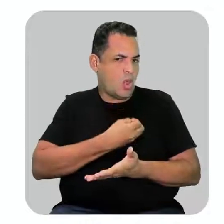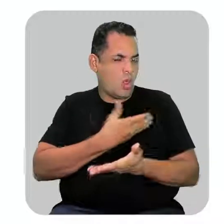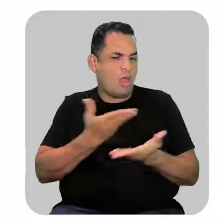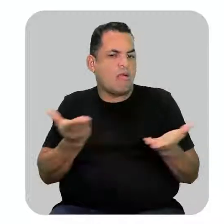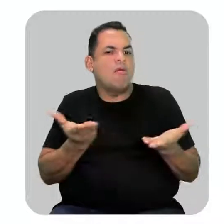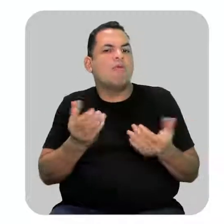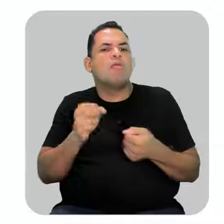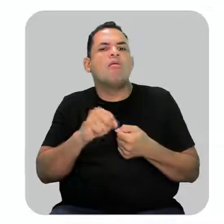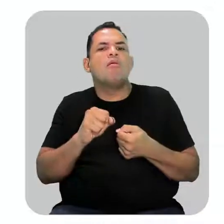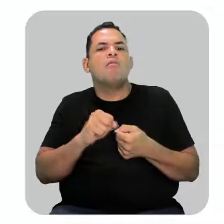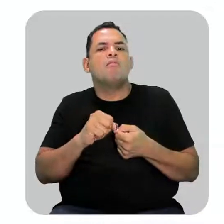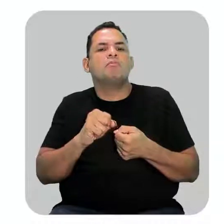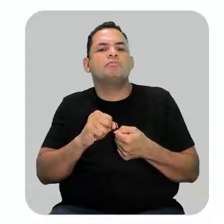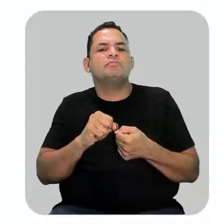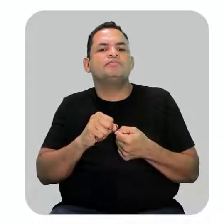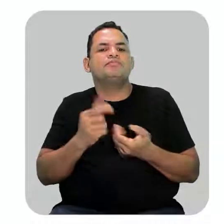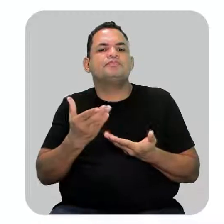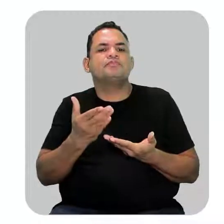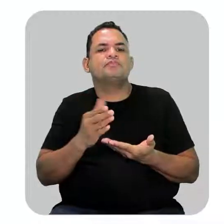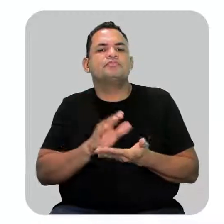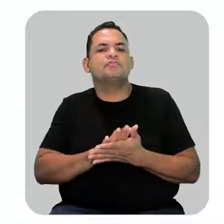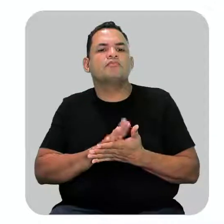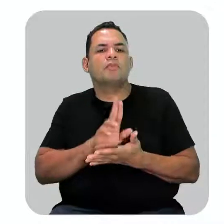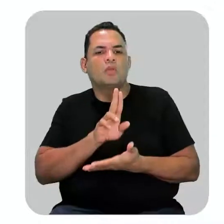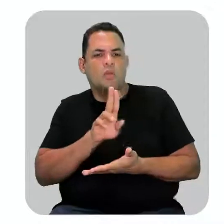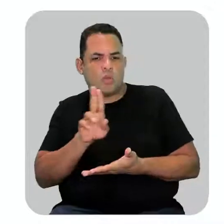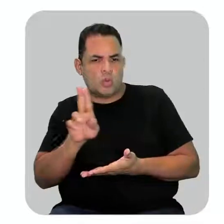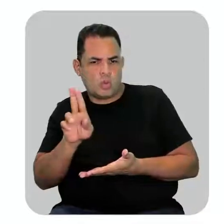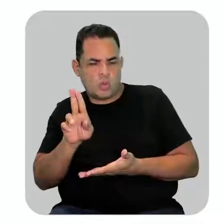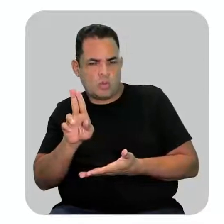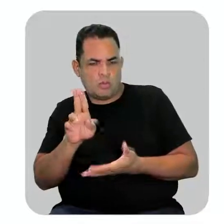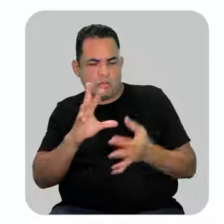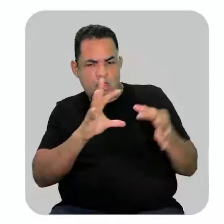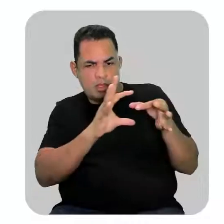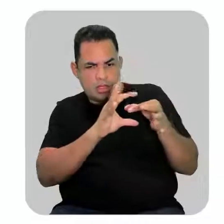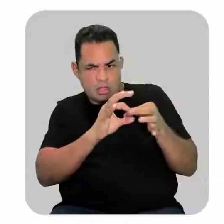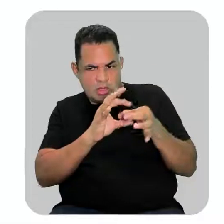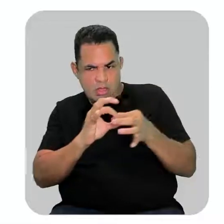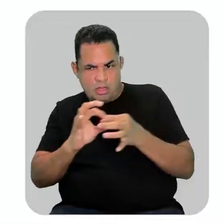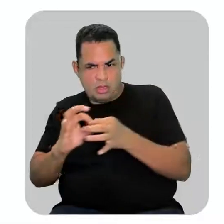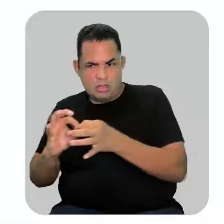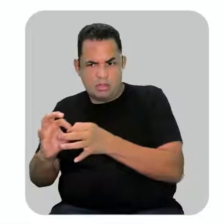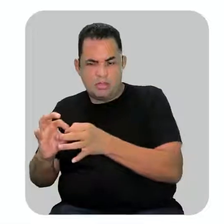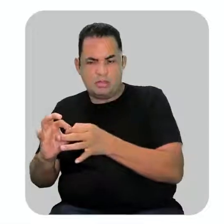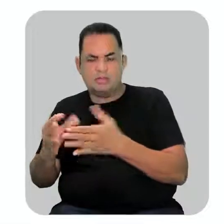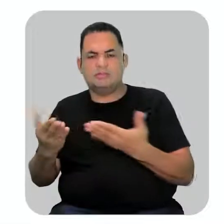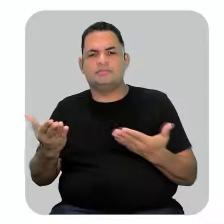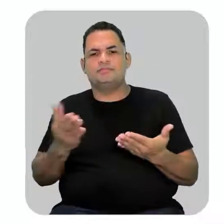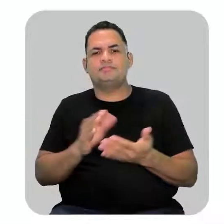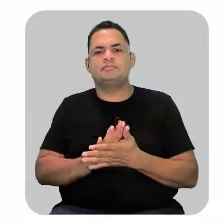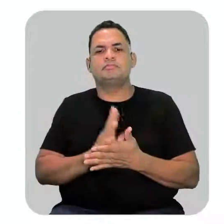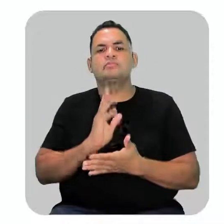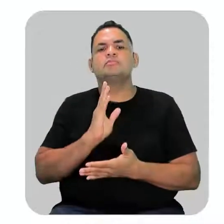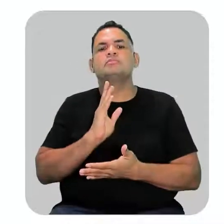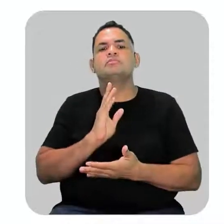fazer o quê? Vai dar o nome da minha cadeia. Eu sempre falo para os meus alunos que é interessante